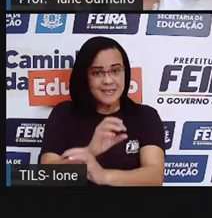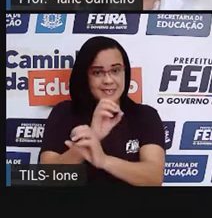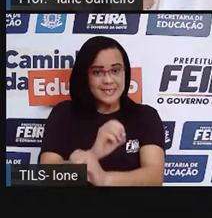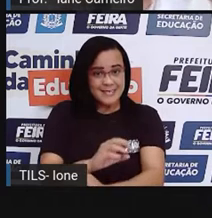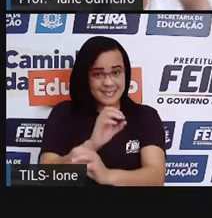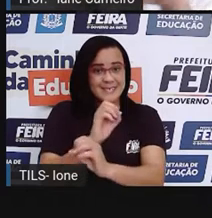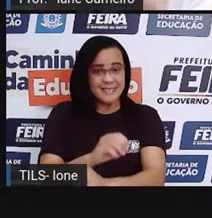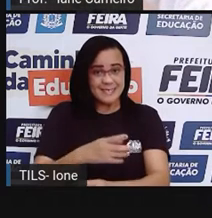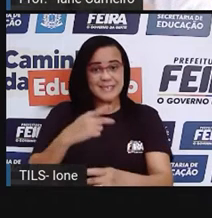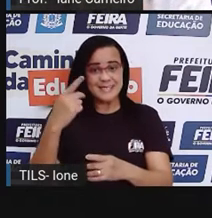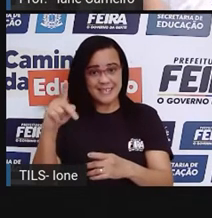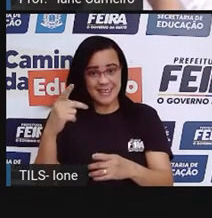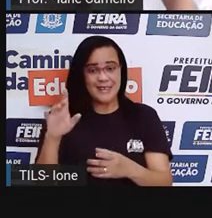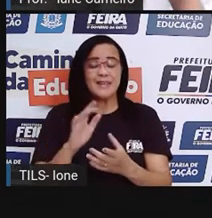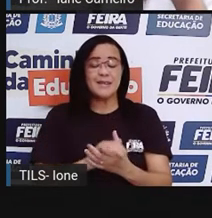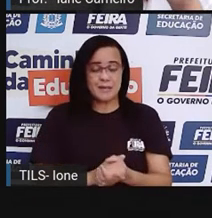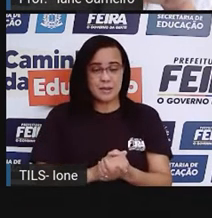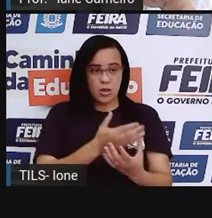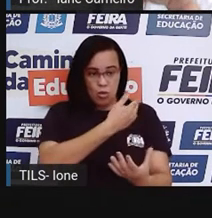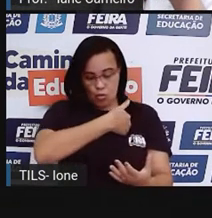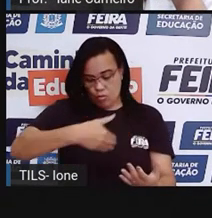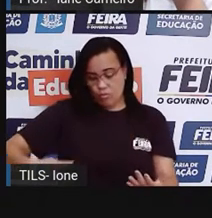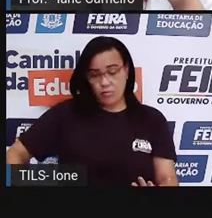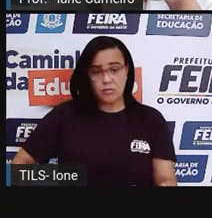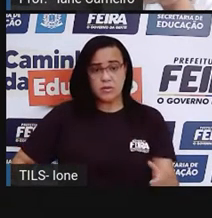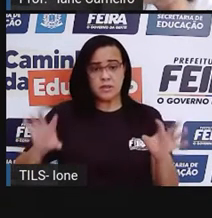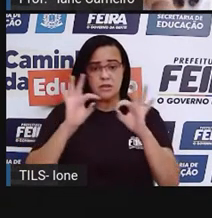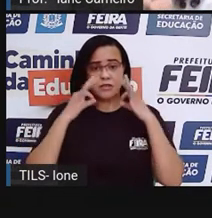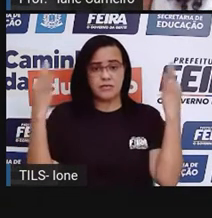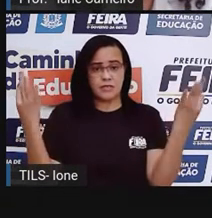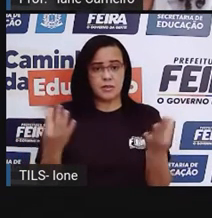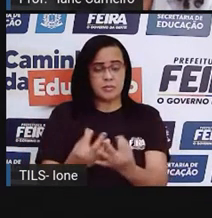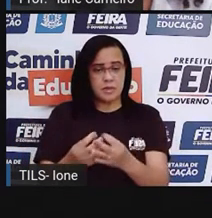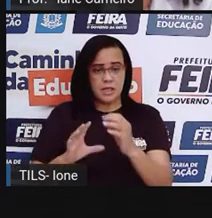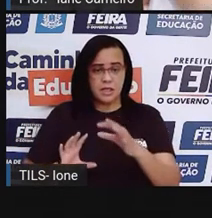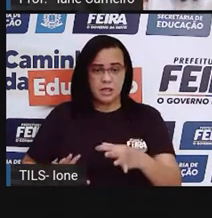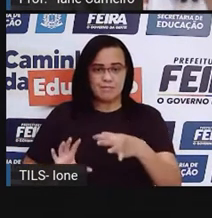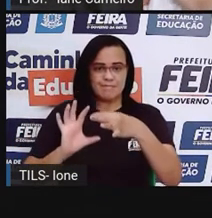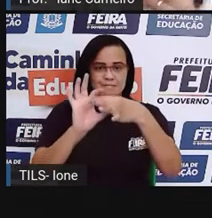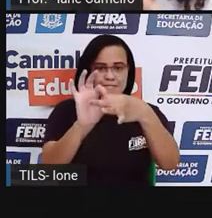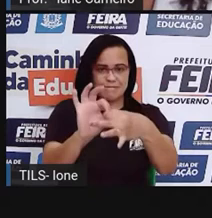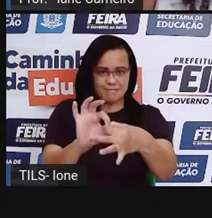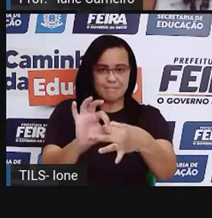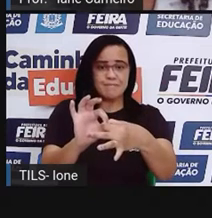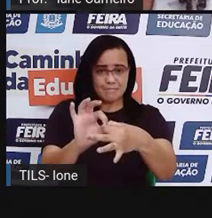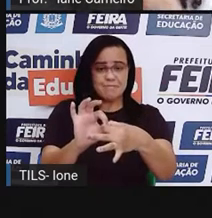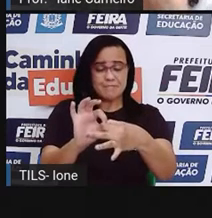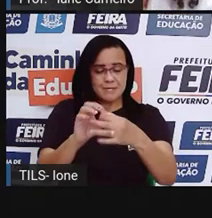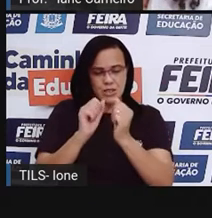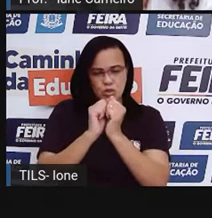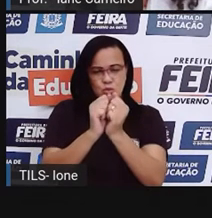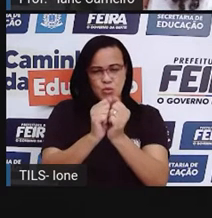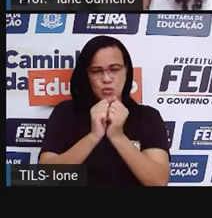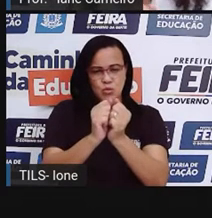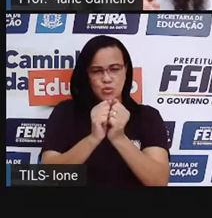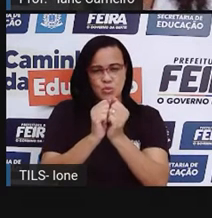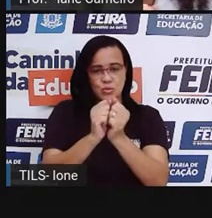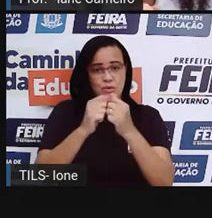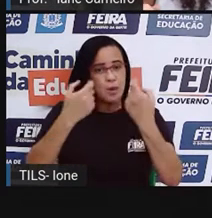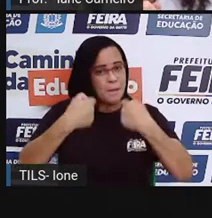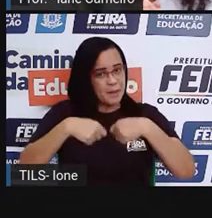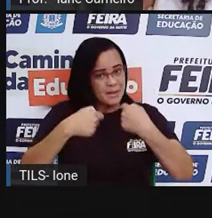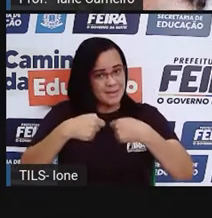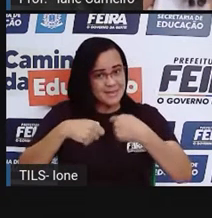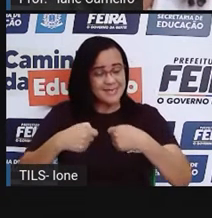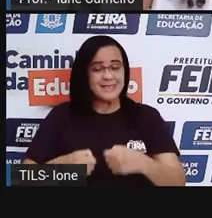Então, ó, tanto o governo quanto a família têm que andar, fazer uma parceria e caminharem juntos pra garantir esses